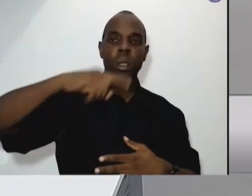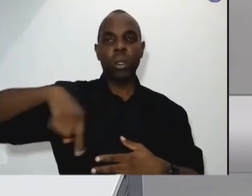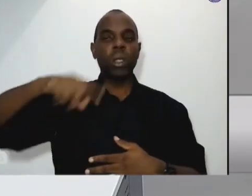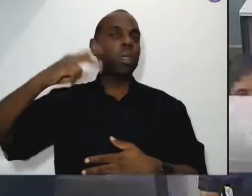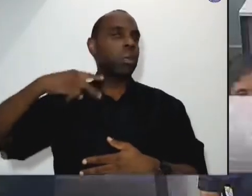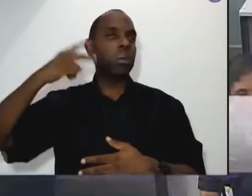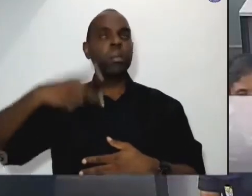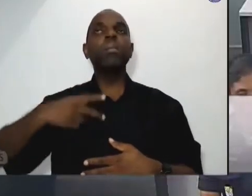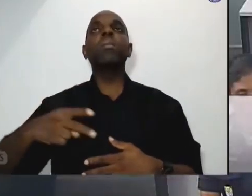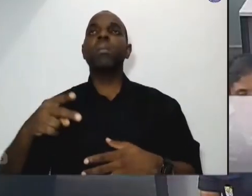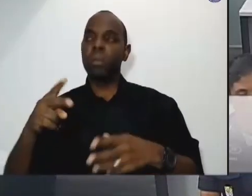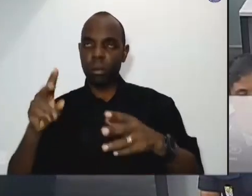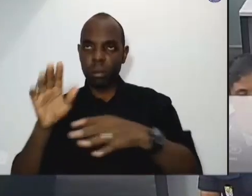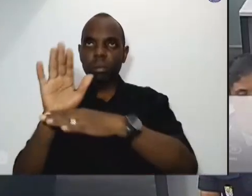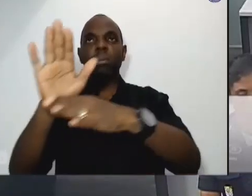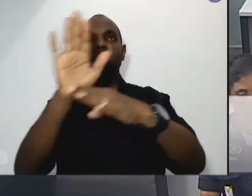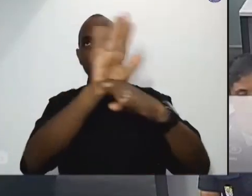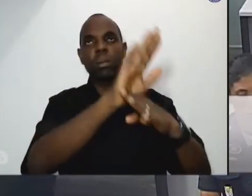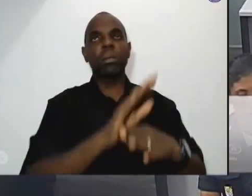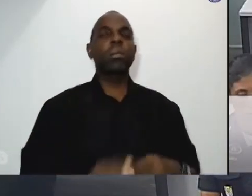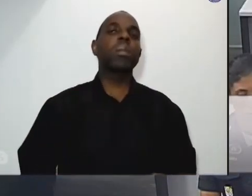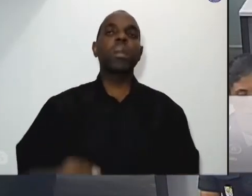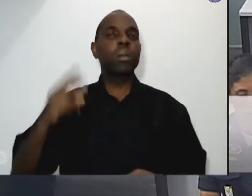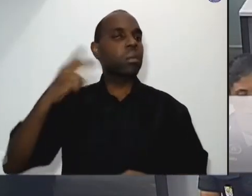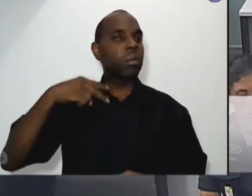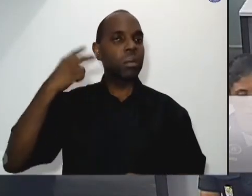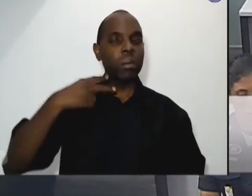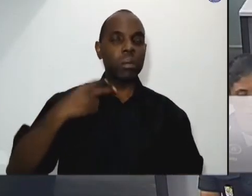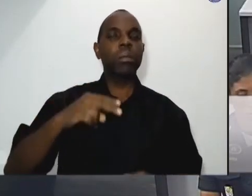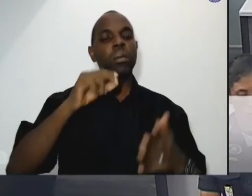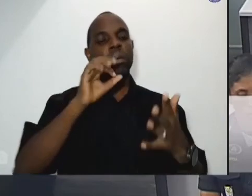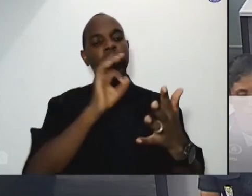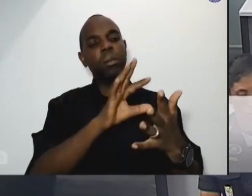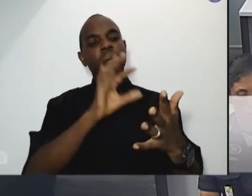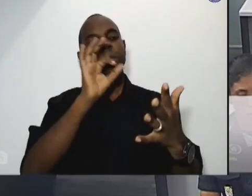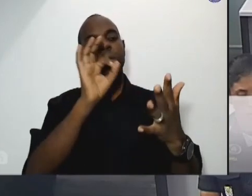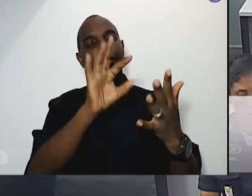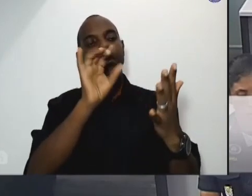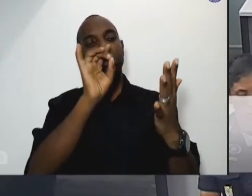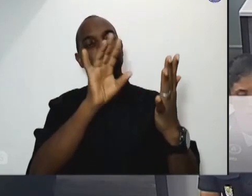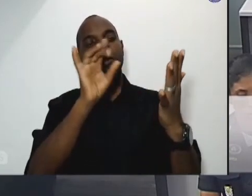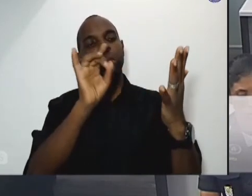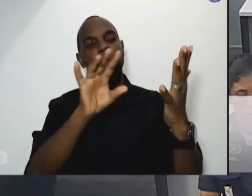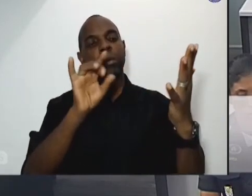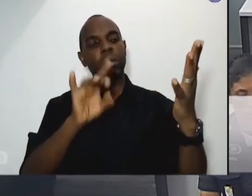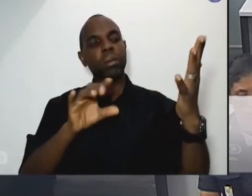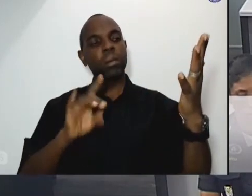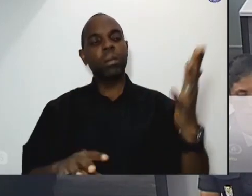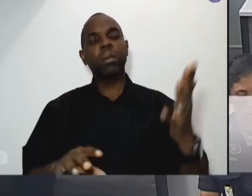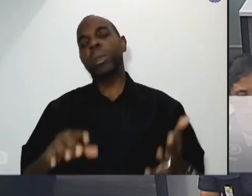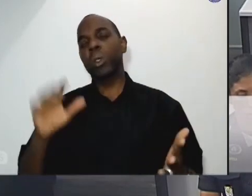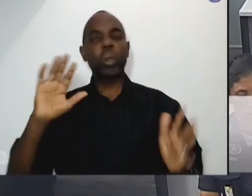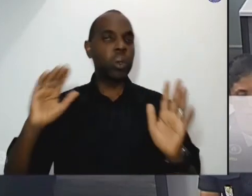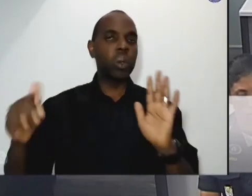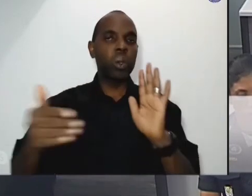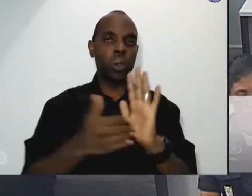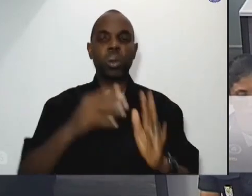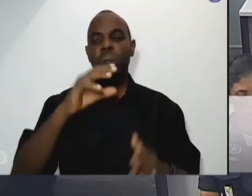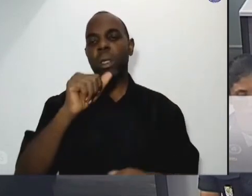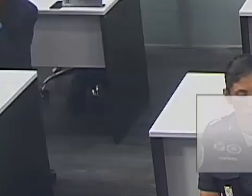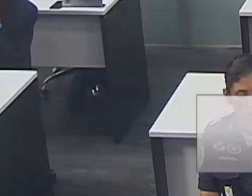vereadores da Escolino vereador José Fernandes vereador Sargento Laudo vereador Carlos Trigo